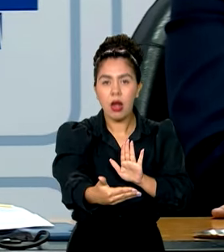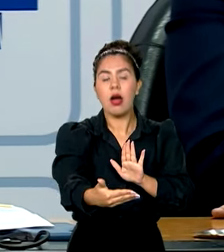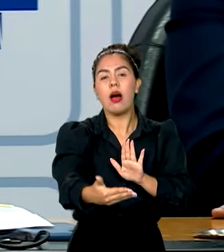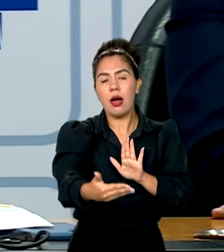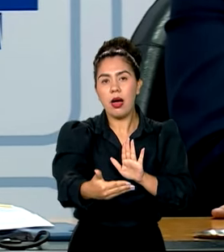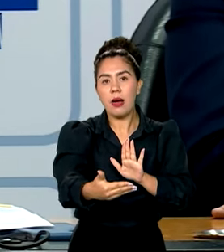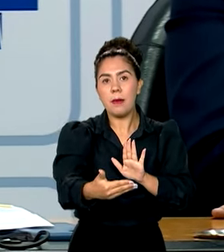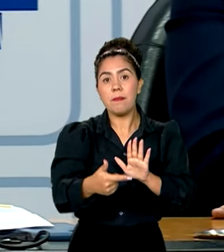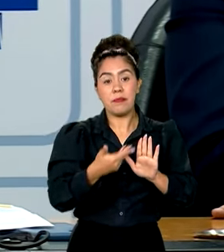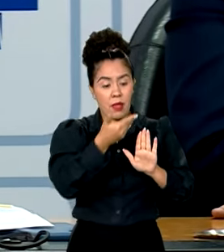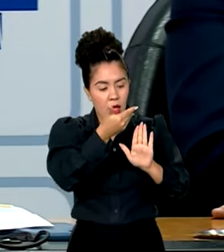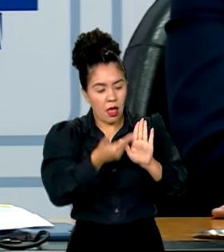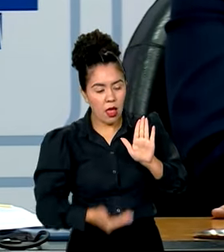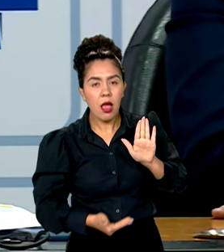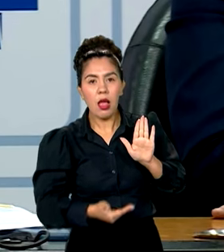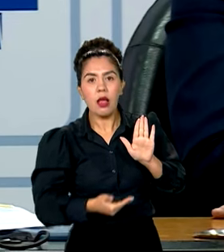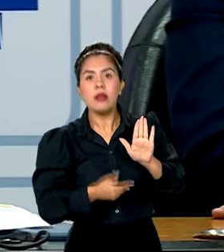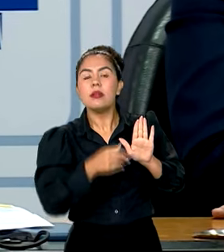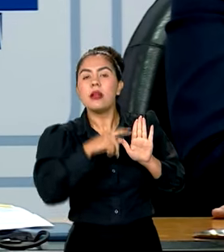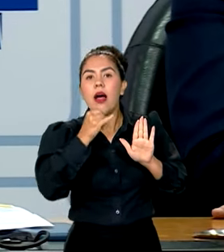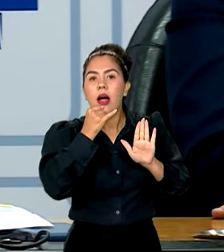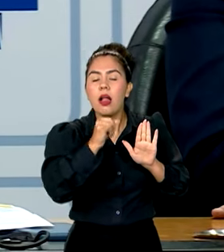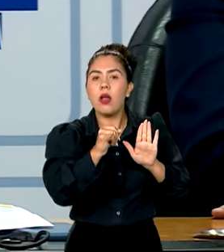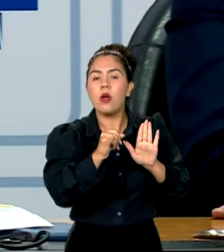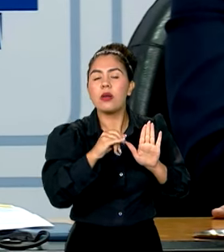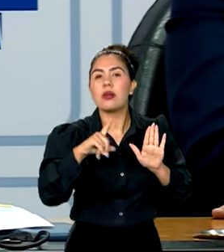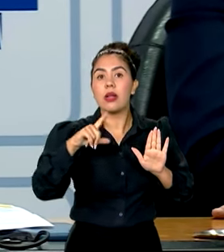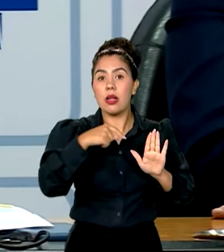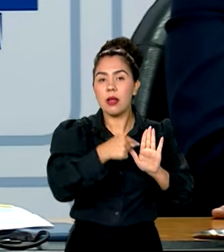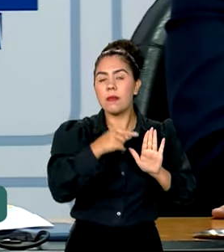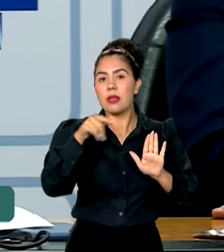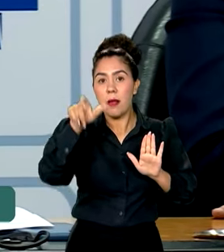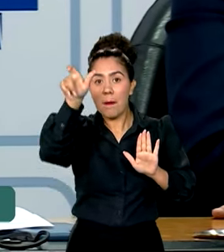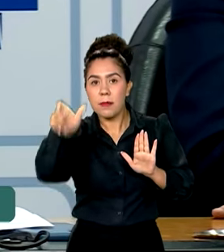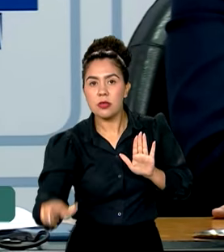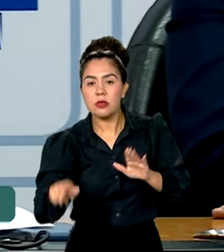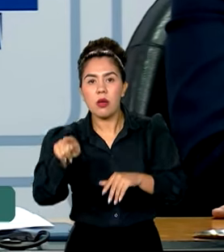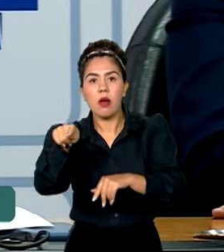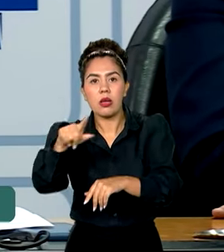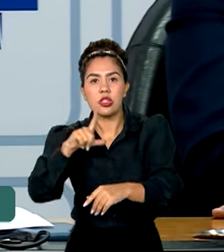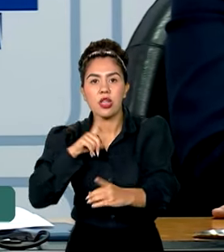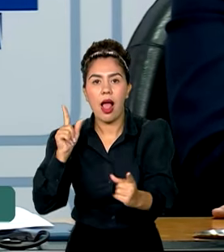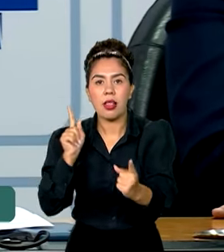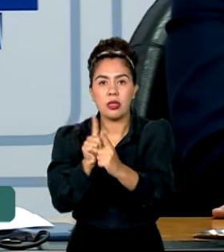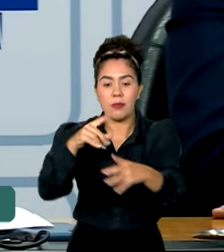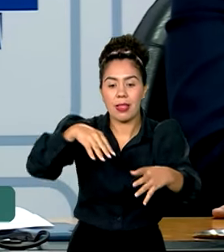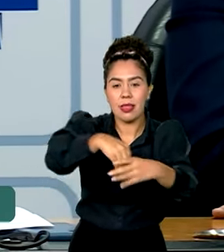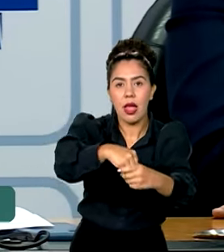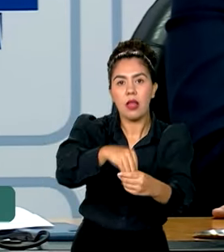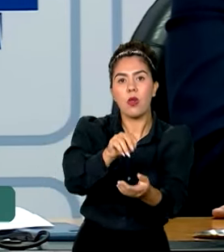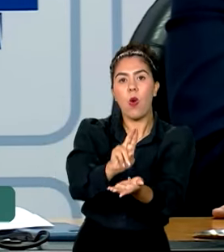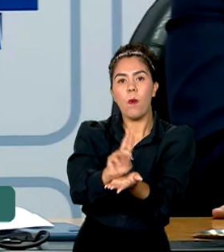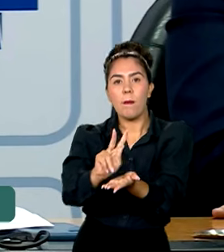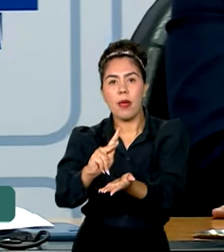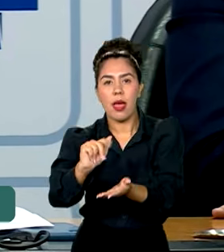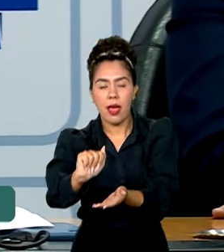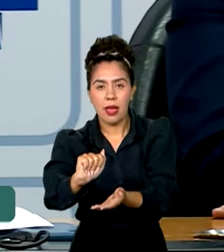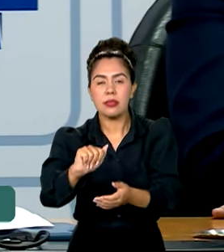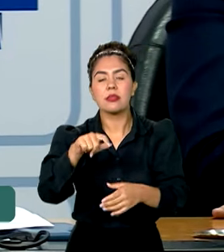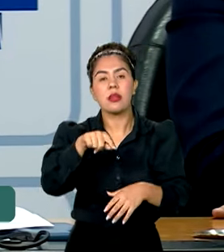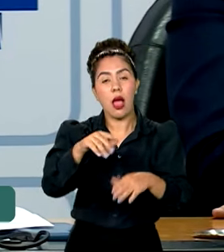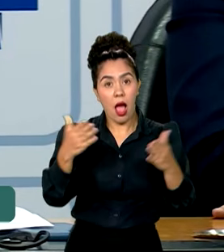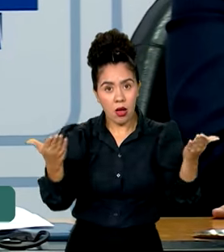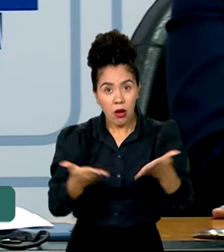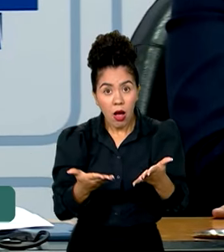o prontuário eletrônico estava na unidade em que o usuário fazia o seu atendimento. Mas agora, com esse trabalho que está sendo